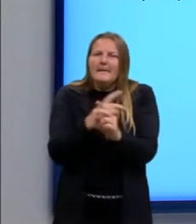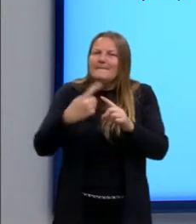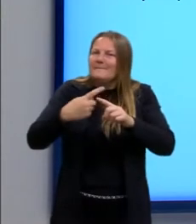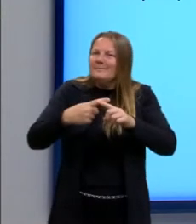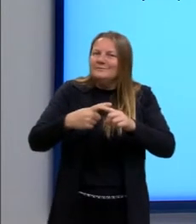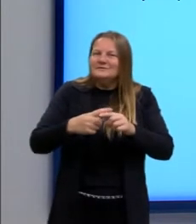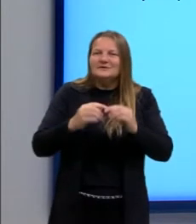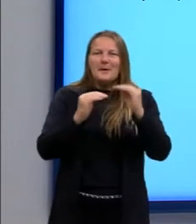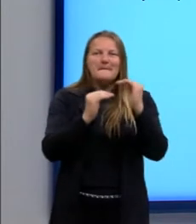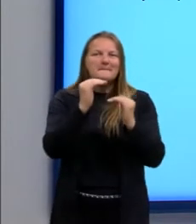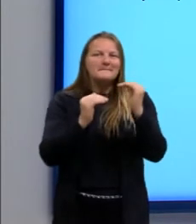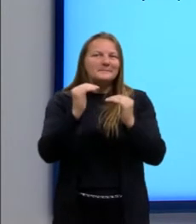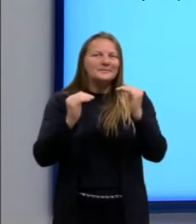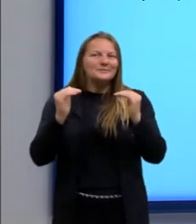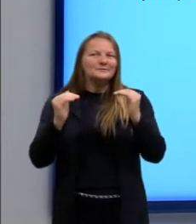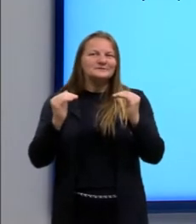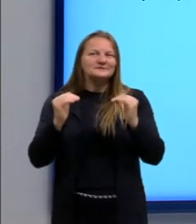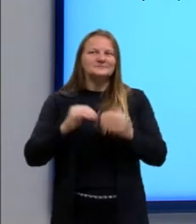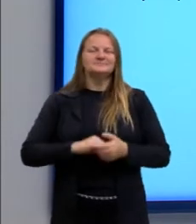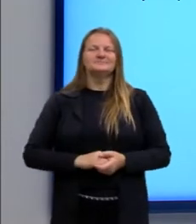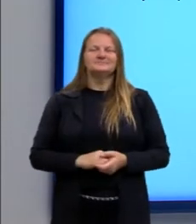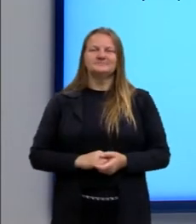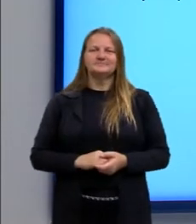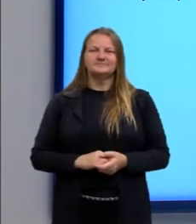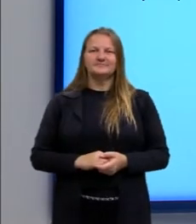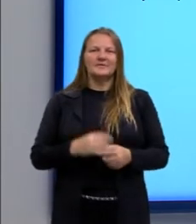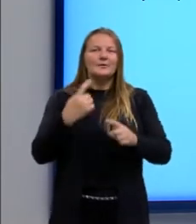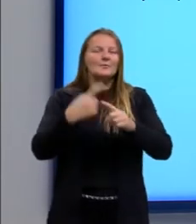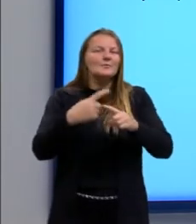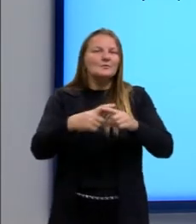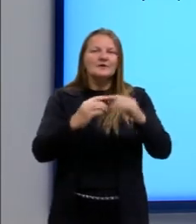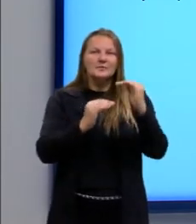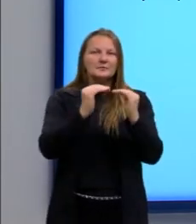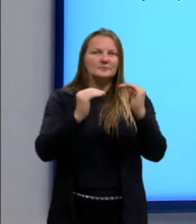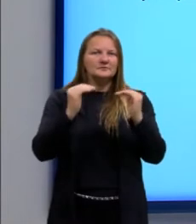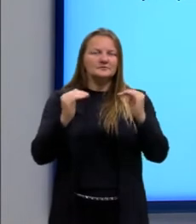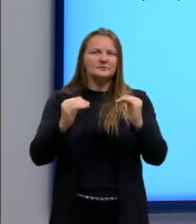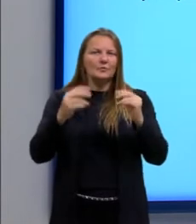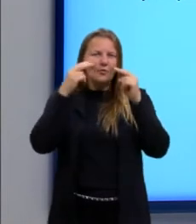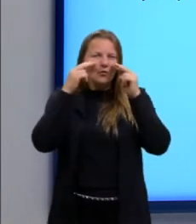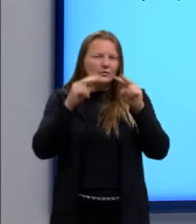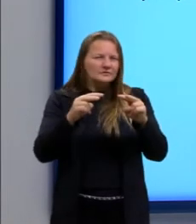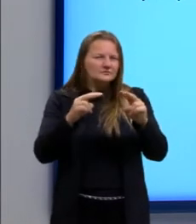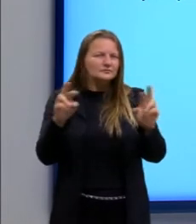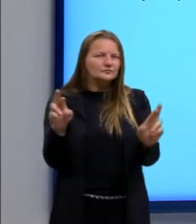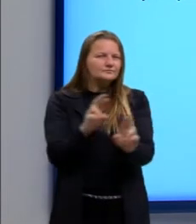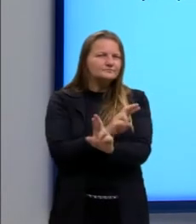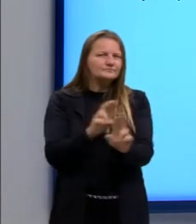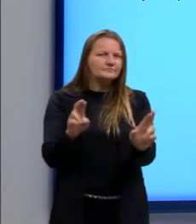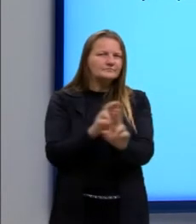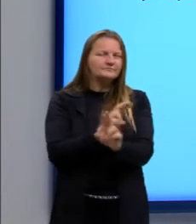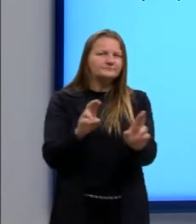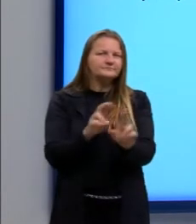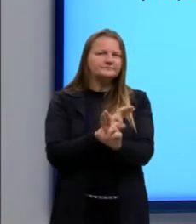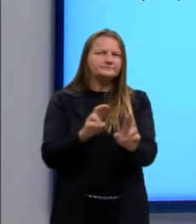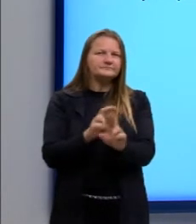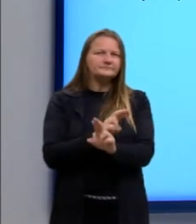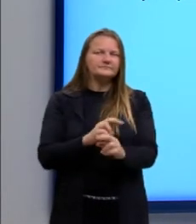questão de proporcionalidade, tá? Por quê? Olhando para essa relação, o eu posso dizer?